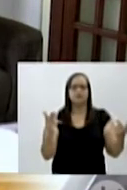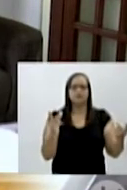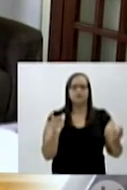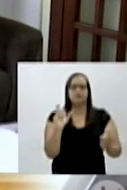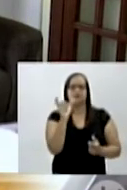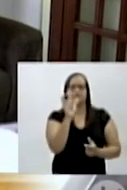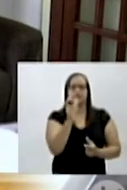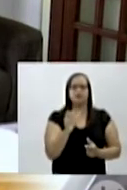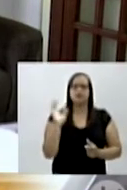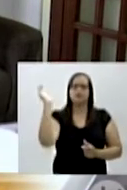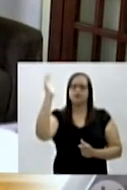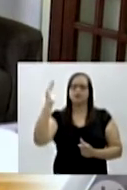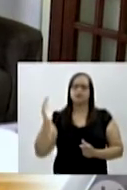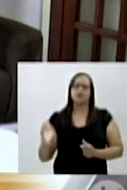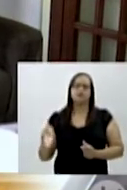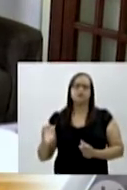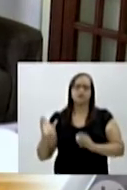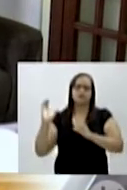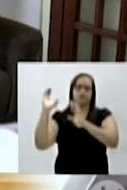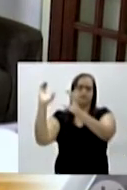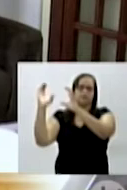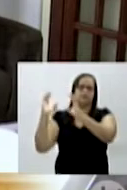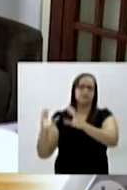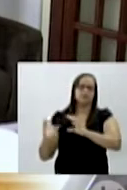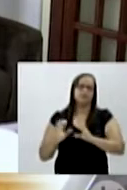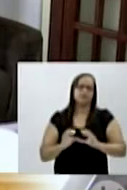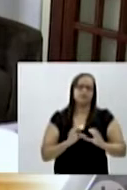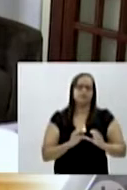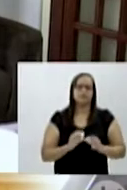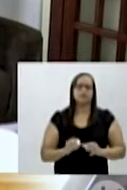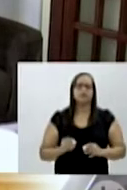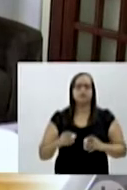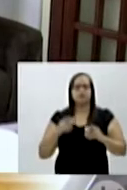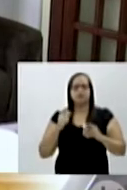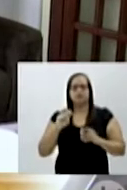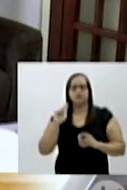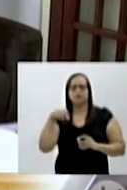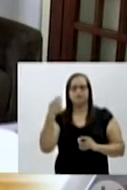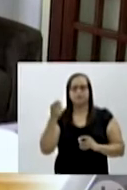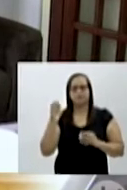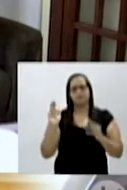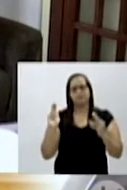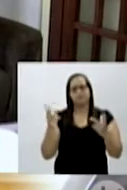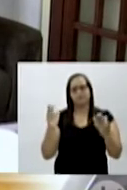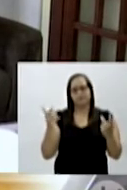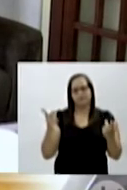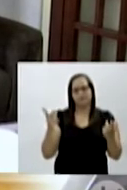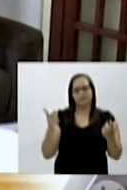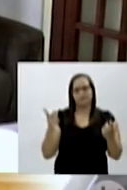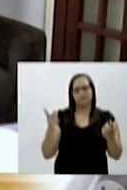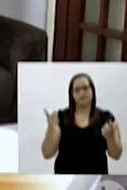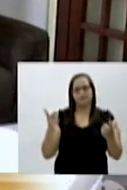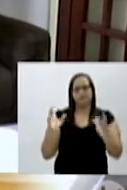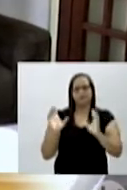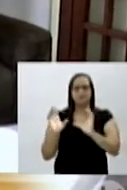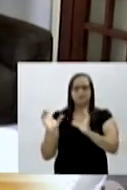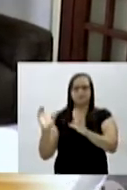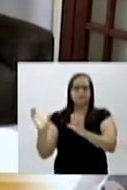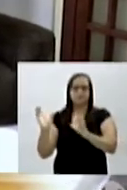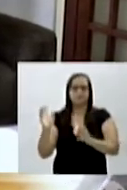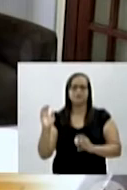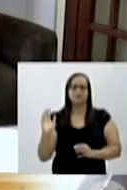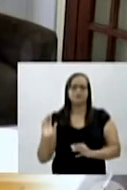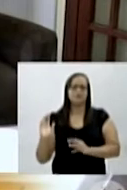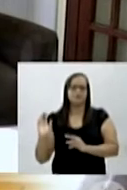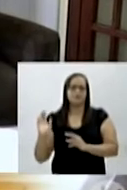diferente em cada região. Se torna um sinal diferente, mas com a mesma palavra. Ele já, o